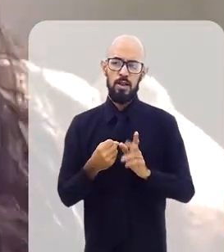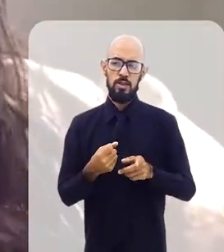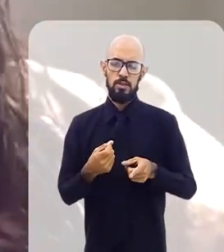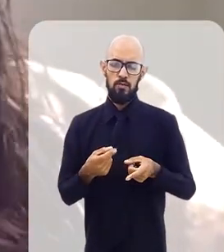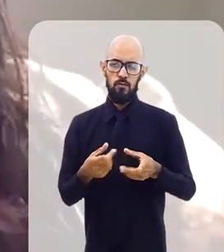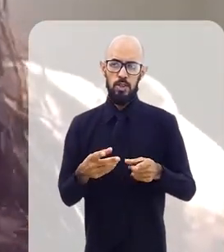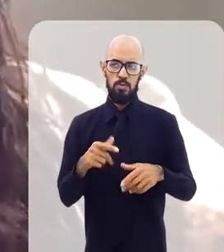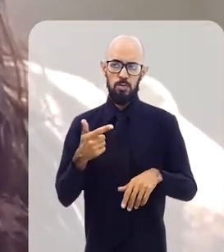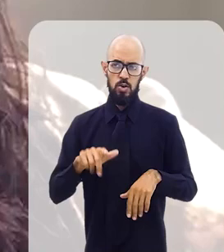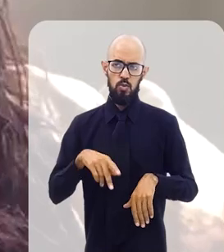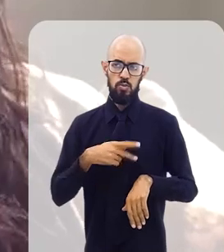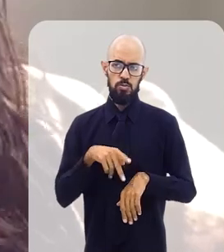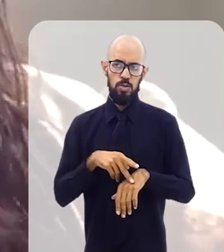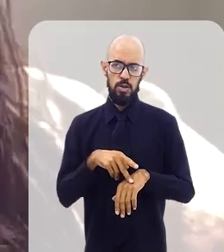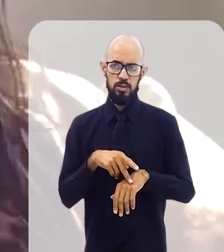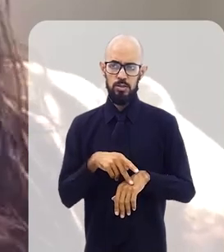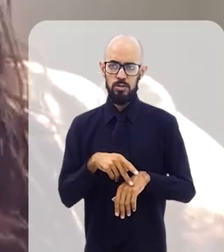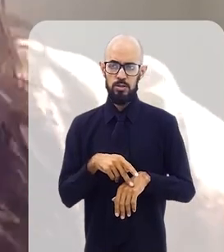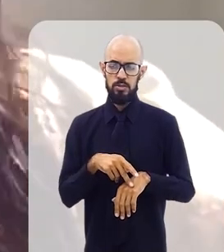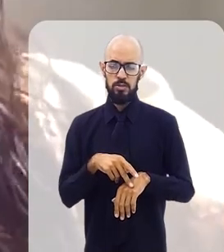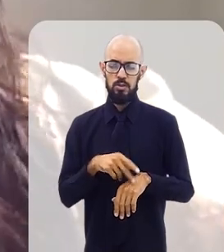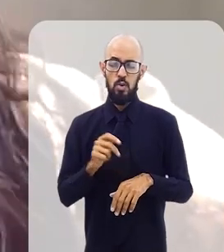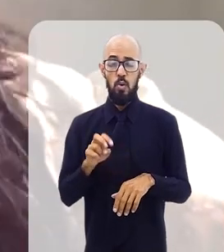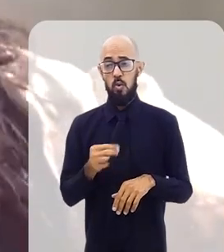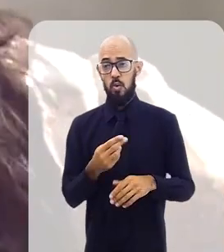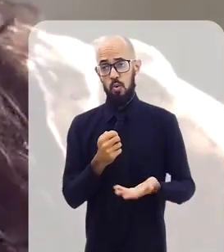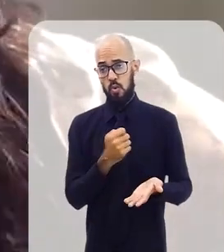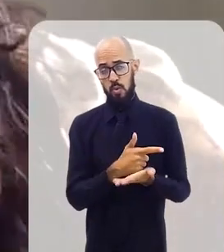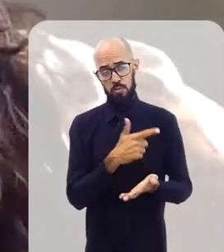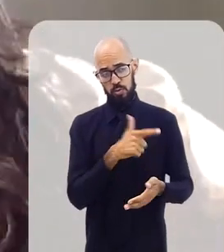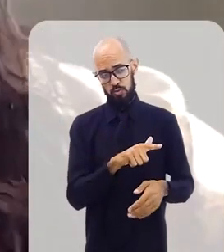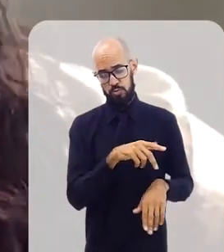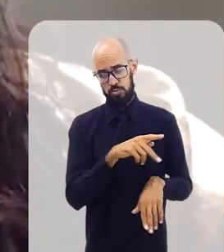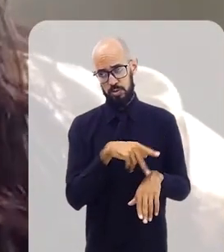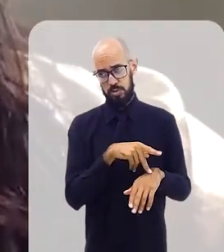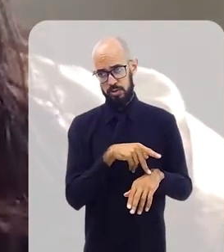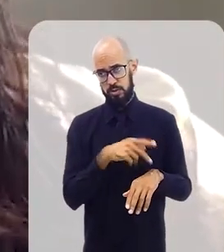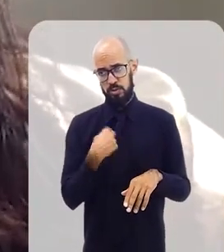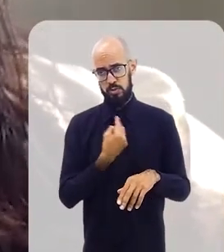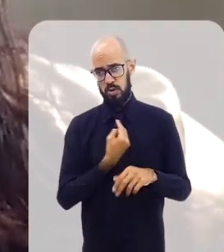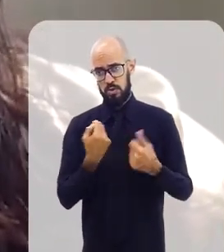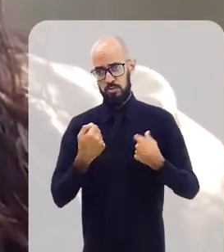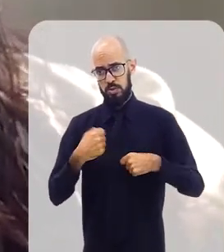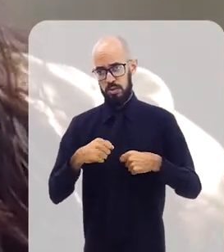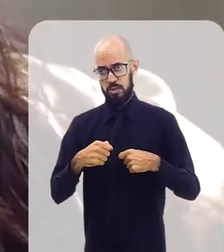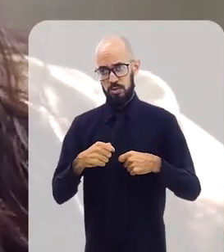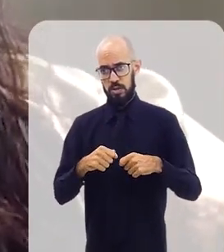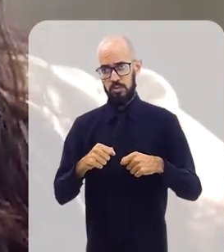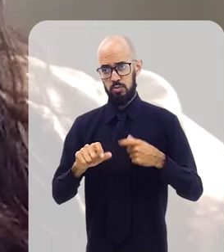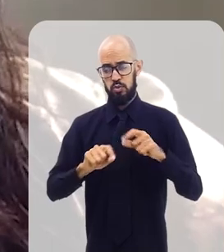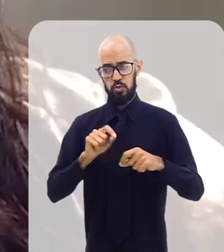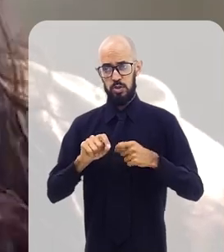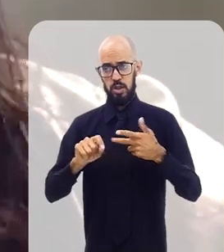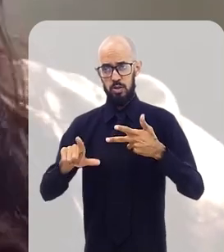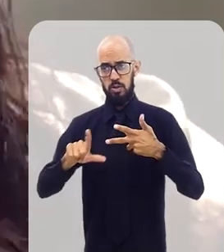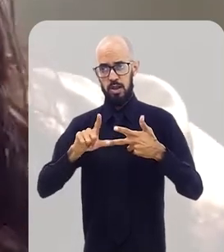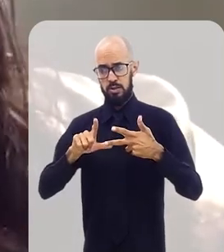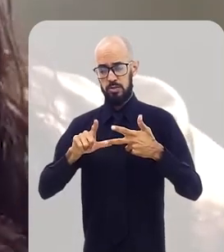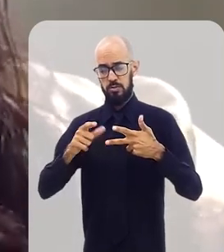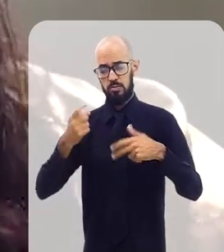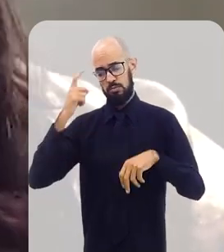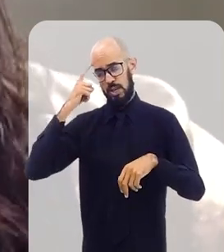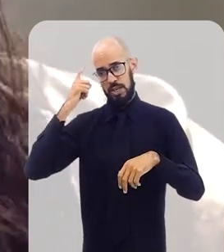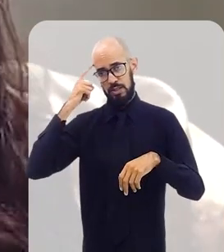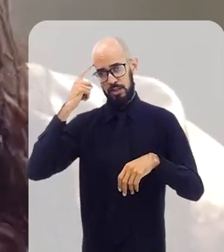lá, importam e exportam muito produto, né? A gente precisa que o legislativo, ele pense,